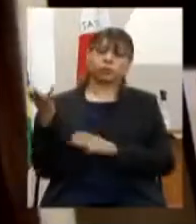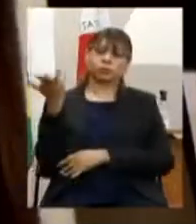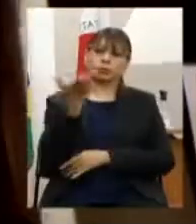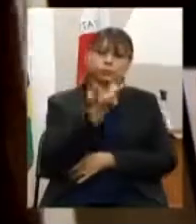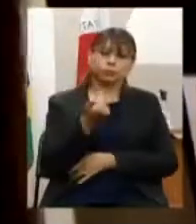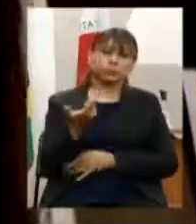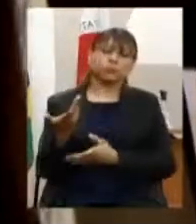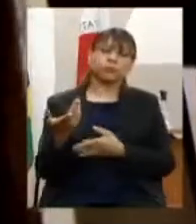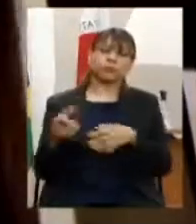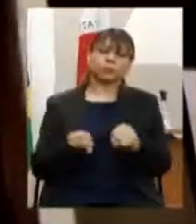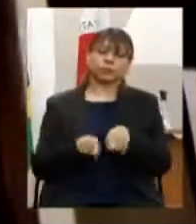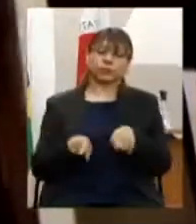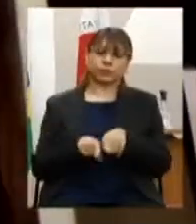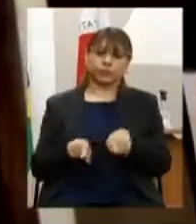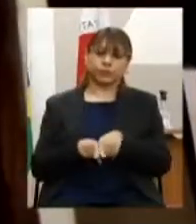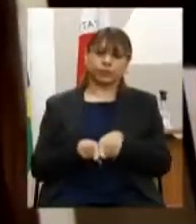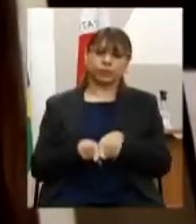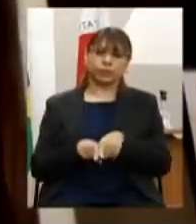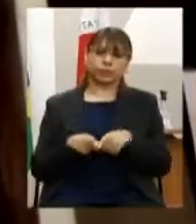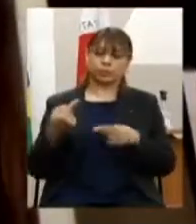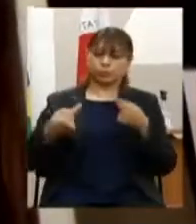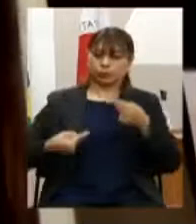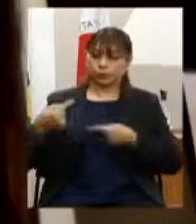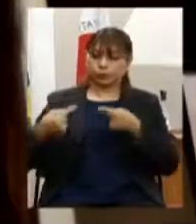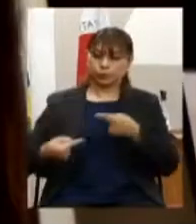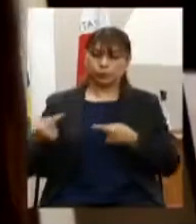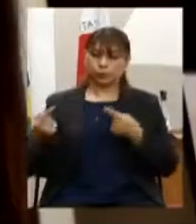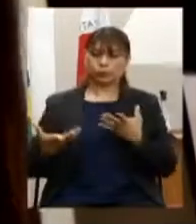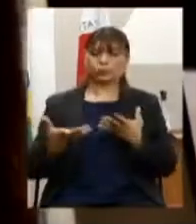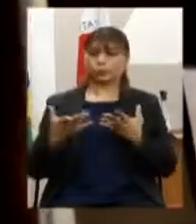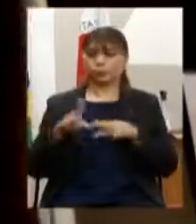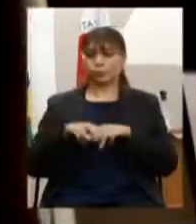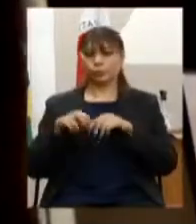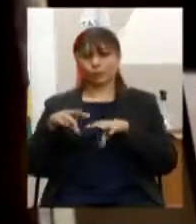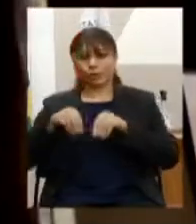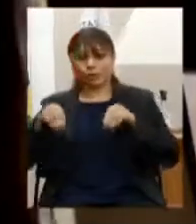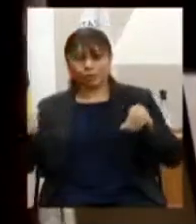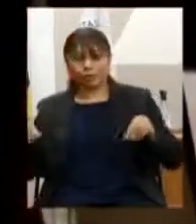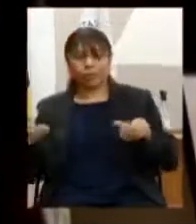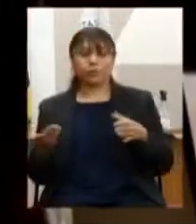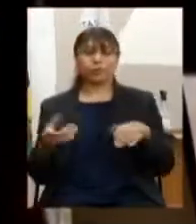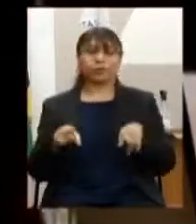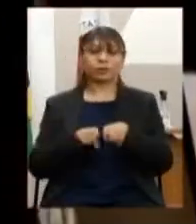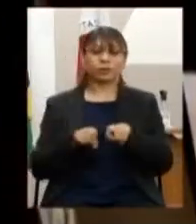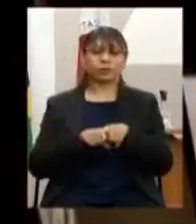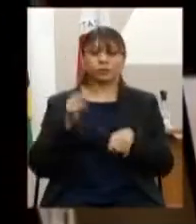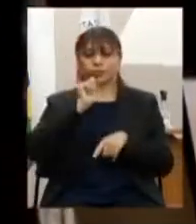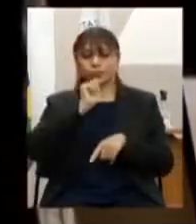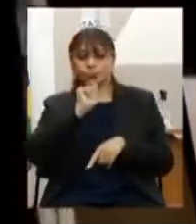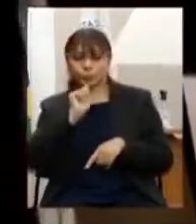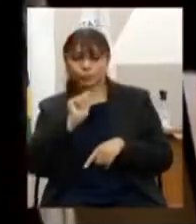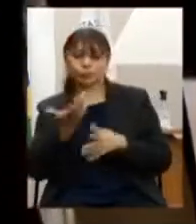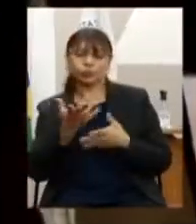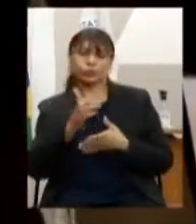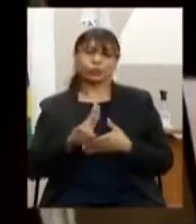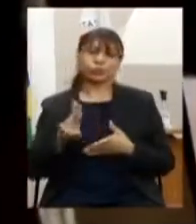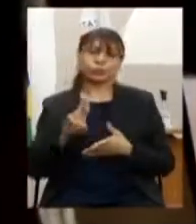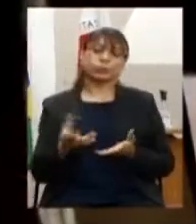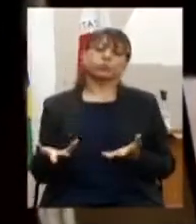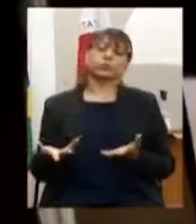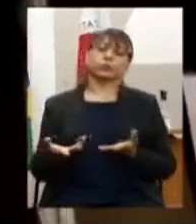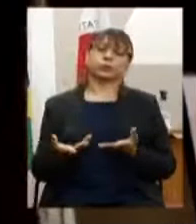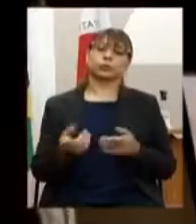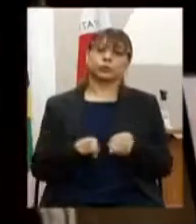em propriedades rurais os conflitos agrários o tráfico e uso de drogas ilícitas e o desmanche de